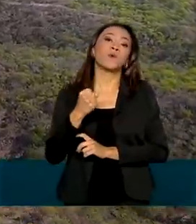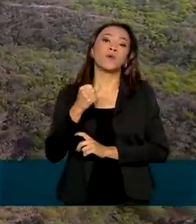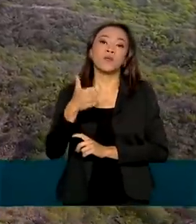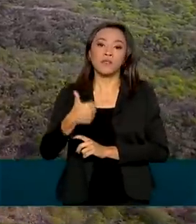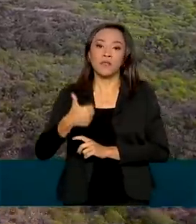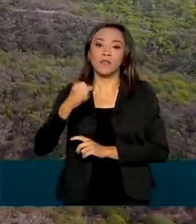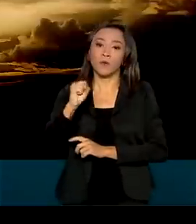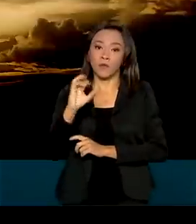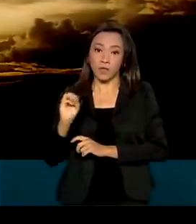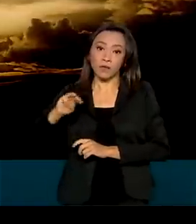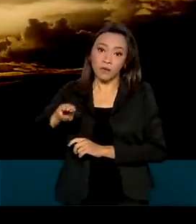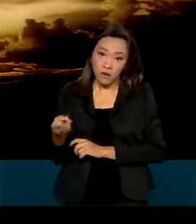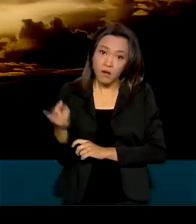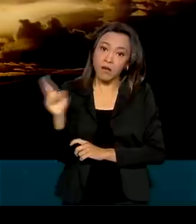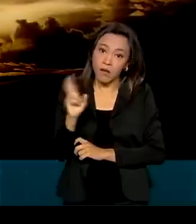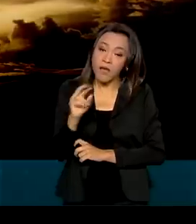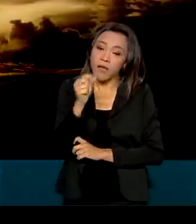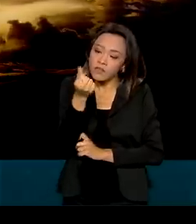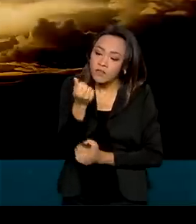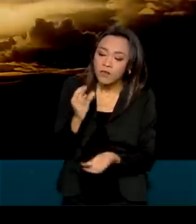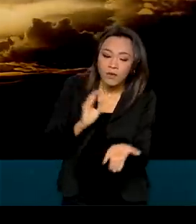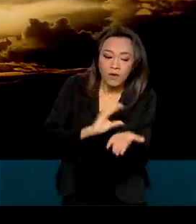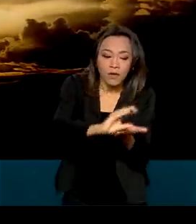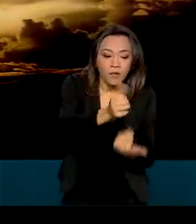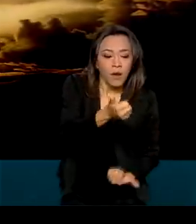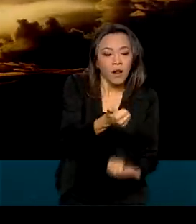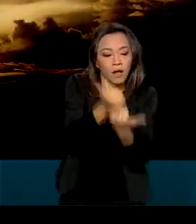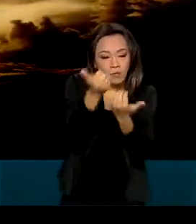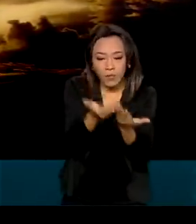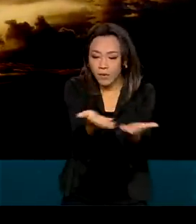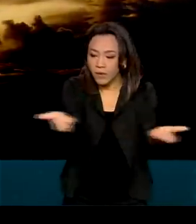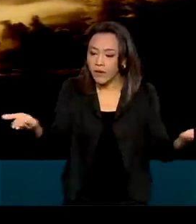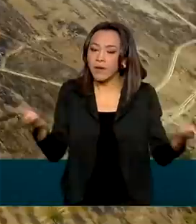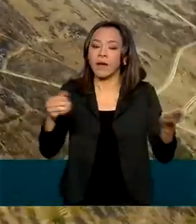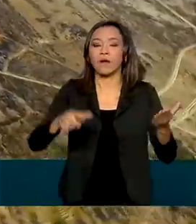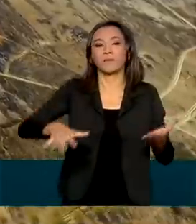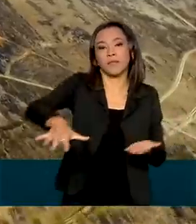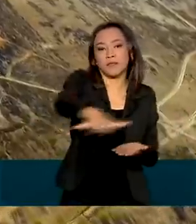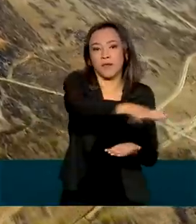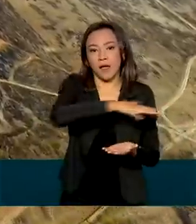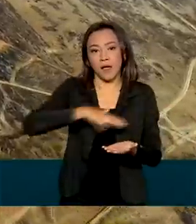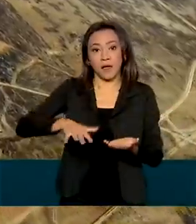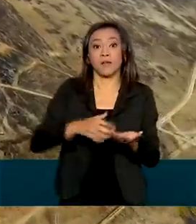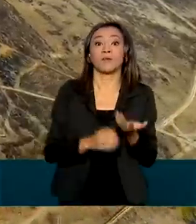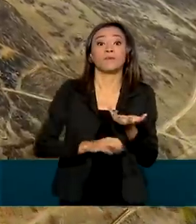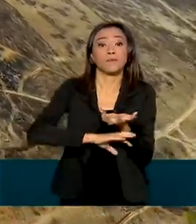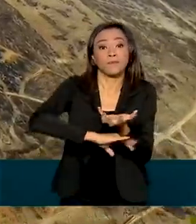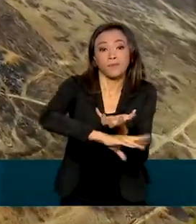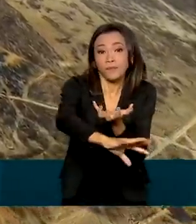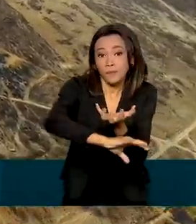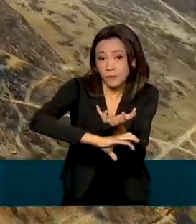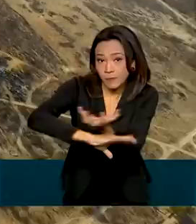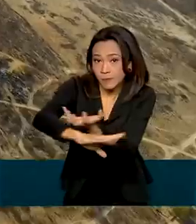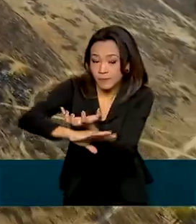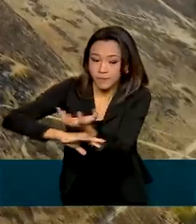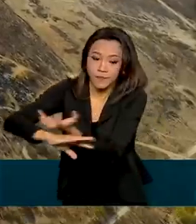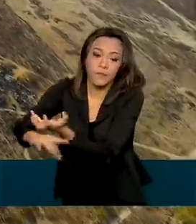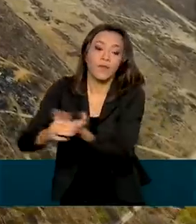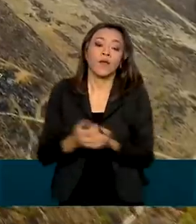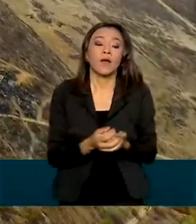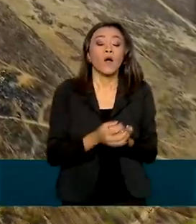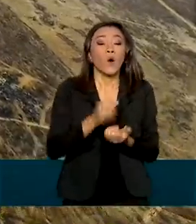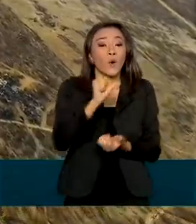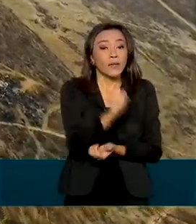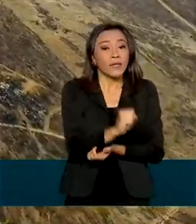foram destinados para apoiar a retomada econômica da planície pantaneira. Desse total, 87%